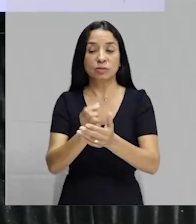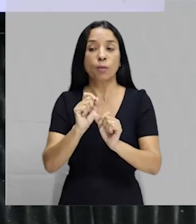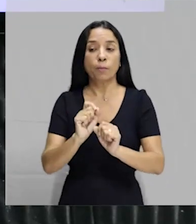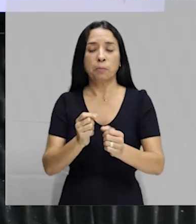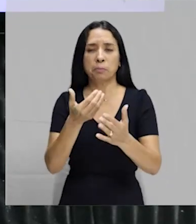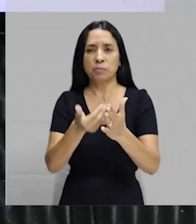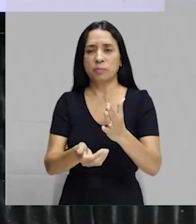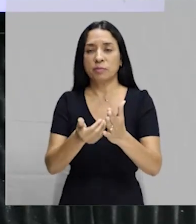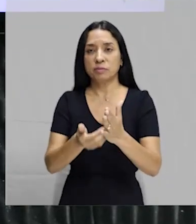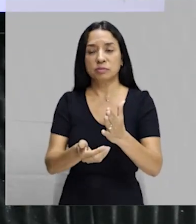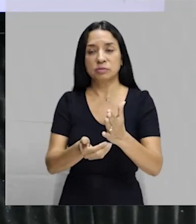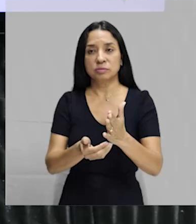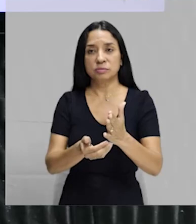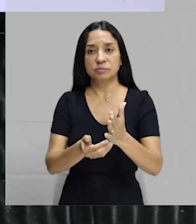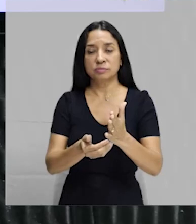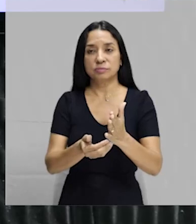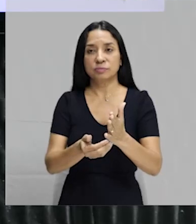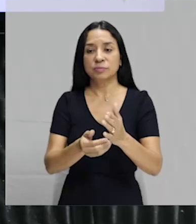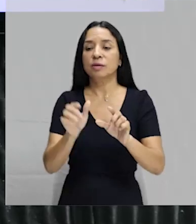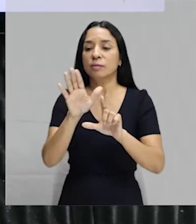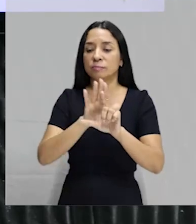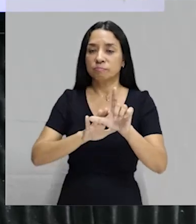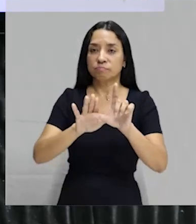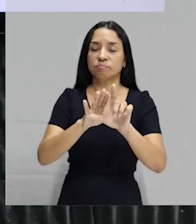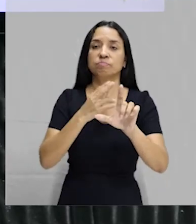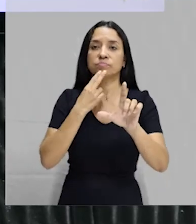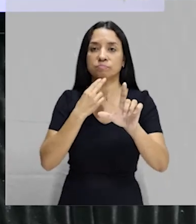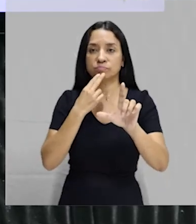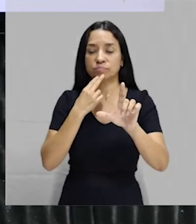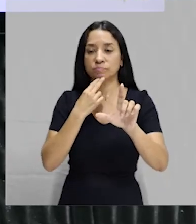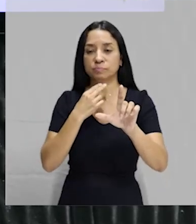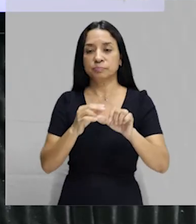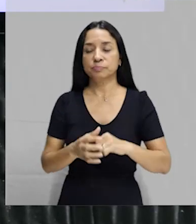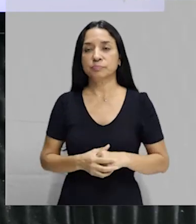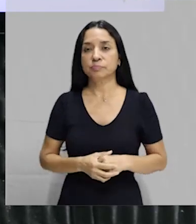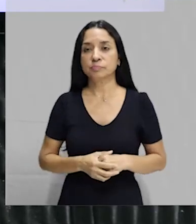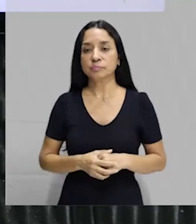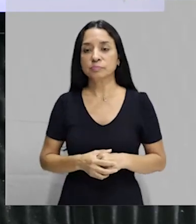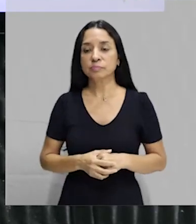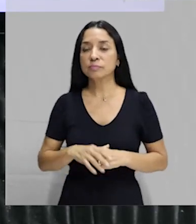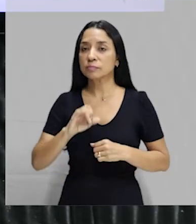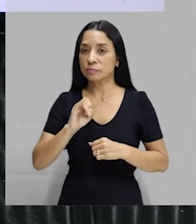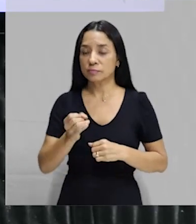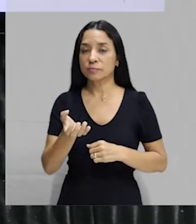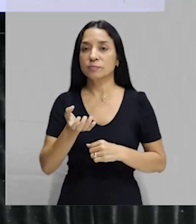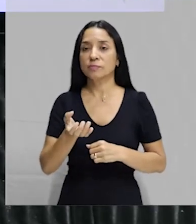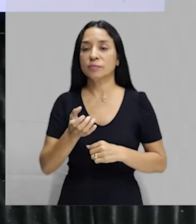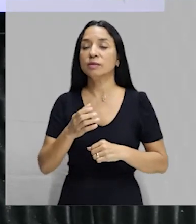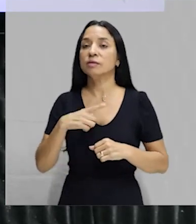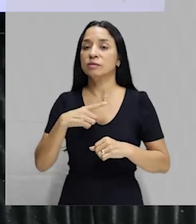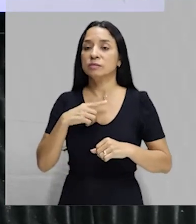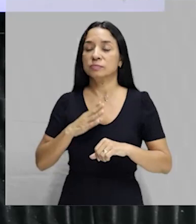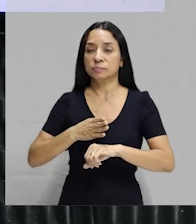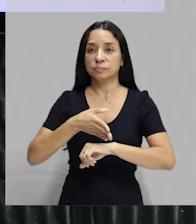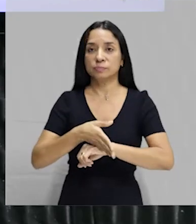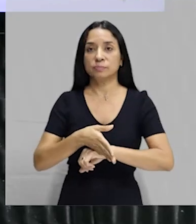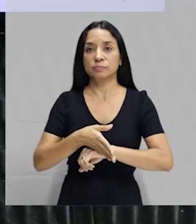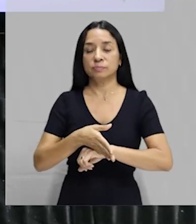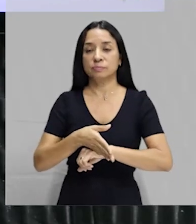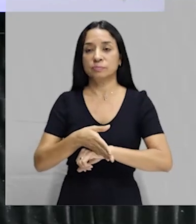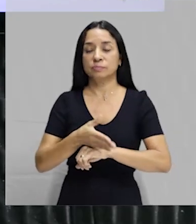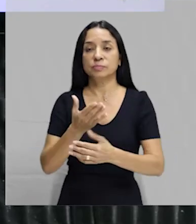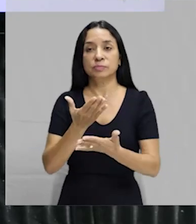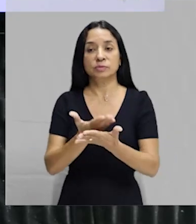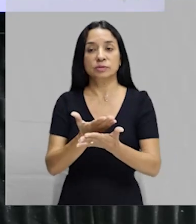você também coloca também a plataforma Gonçalves Dias. E se você também quiser ter acesso, além